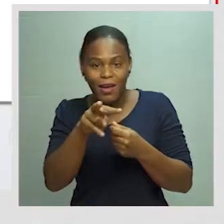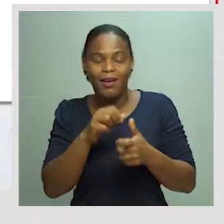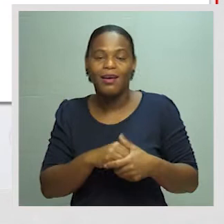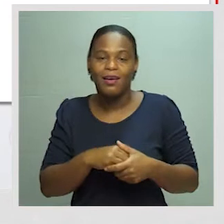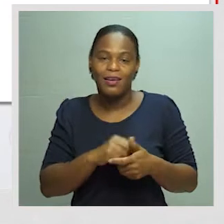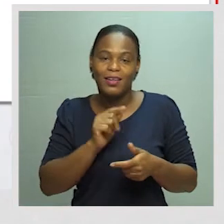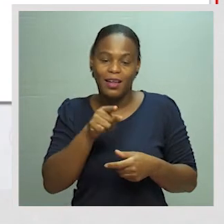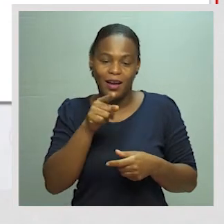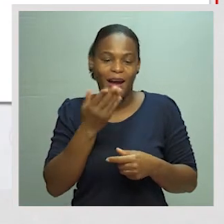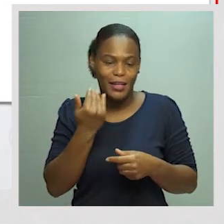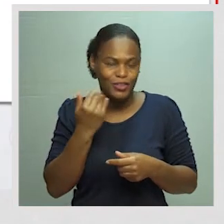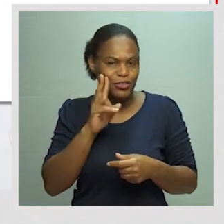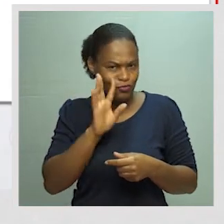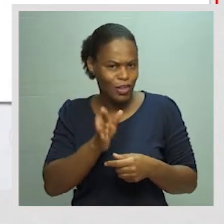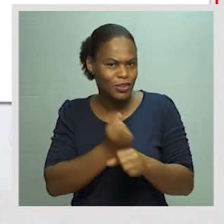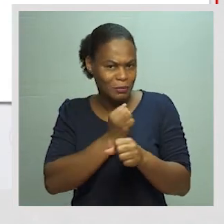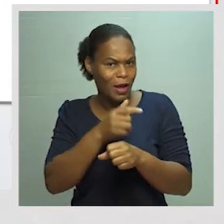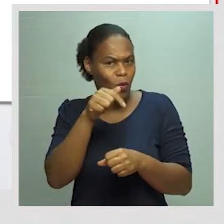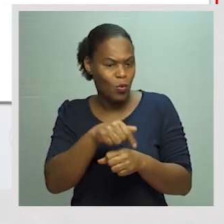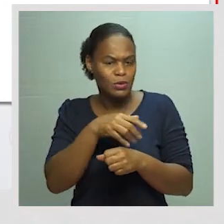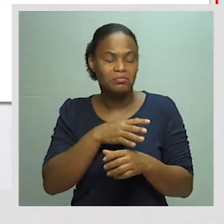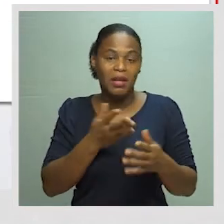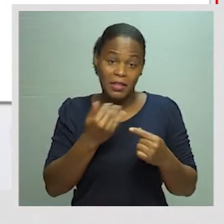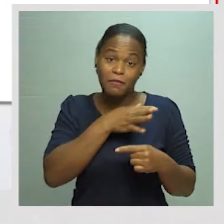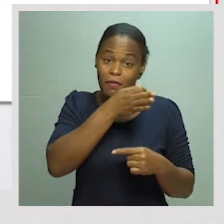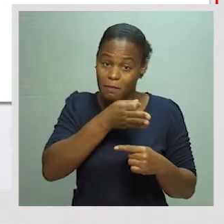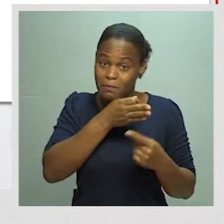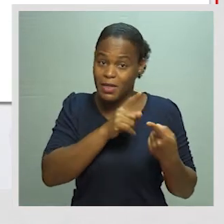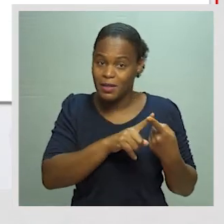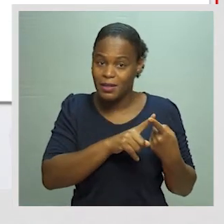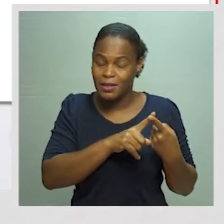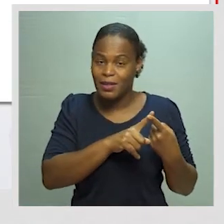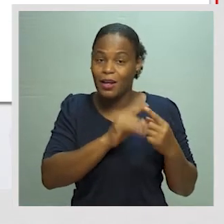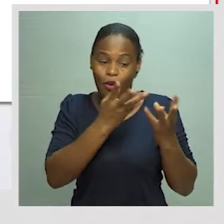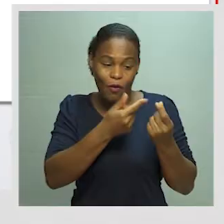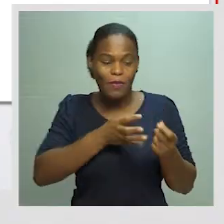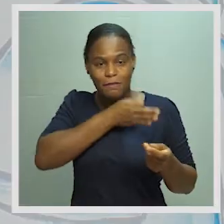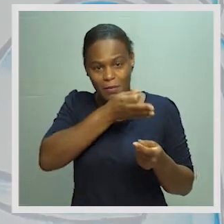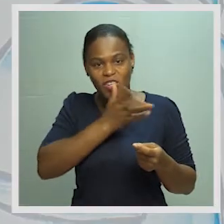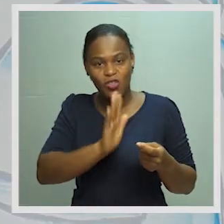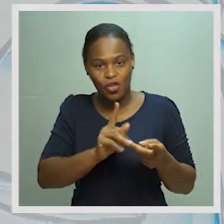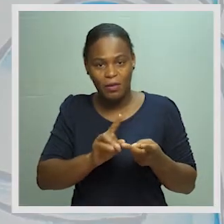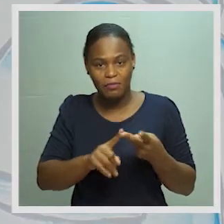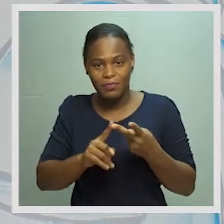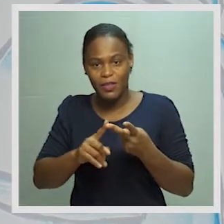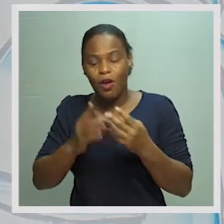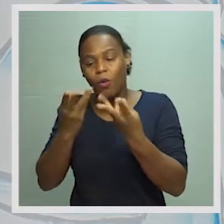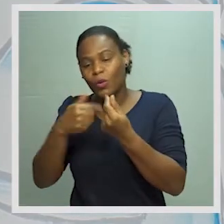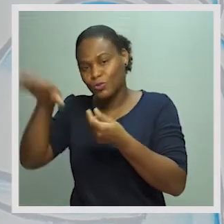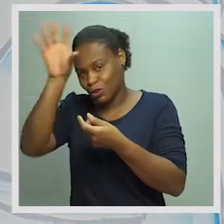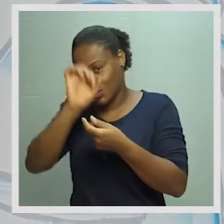que é o circuito econômico em nós trabalhamos hoje. Portanto, já fizemos a conta das famílias, do